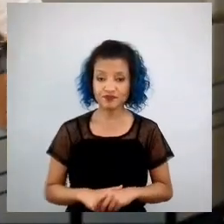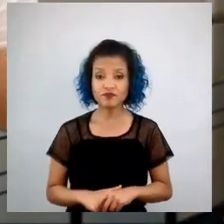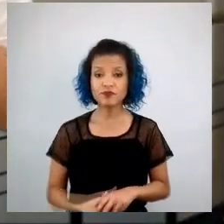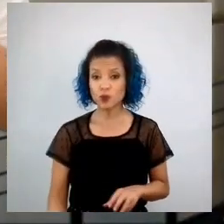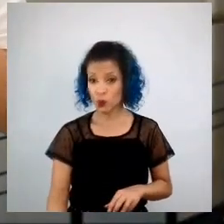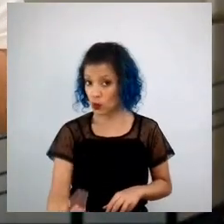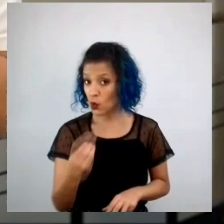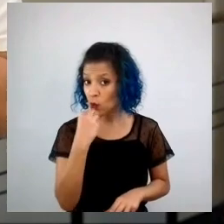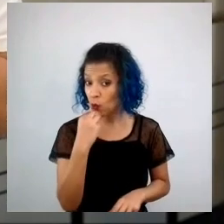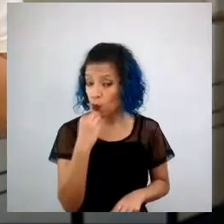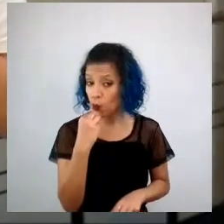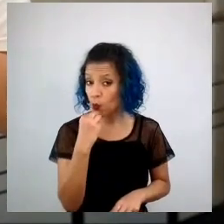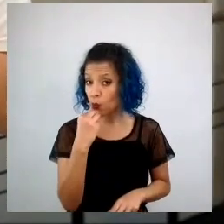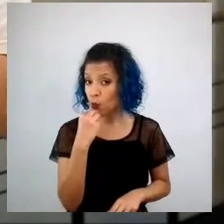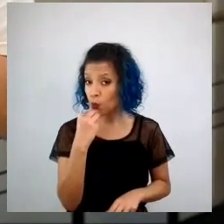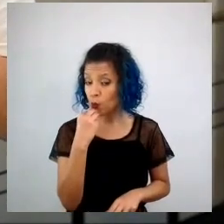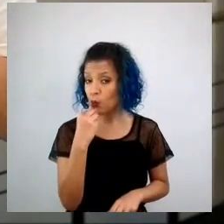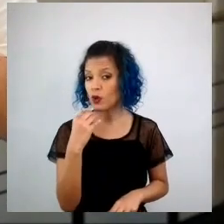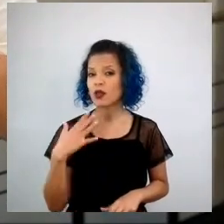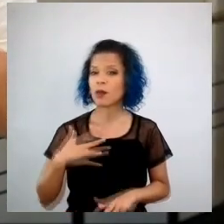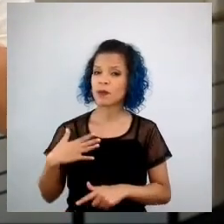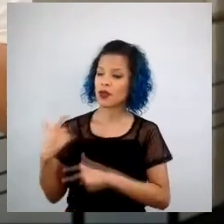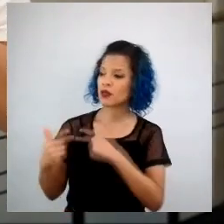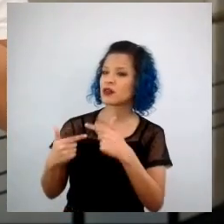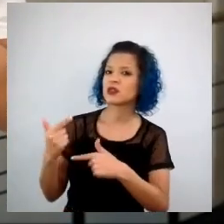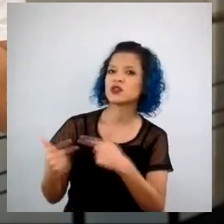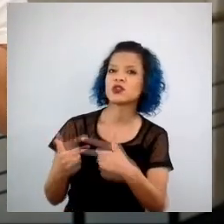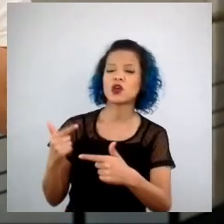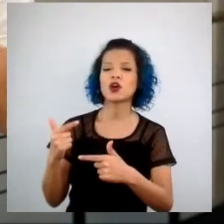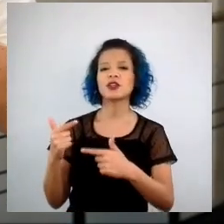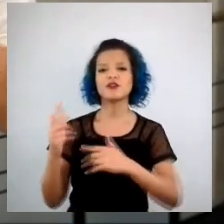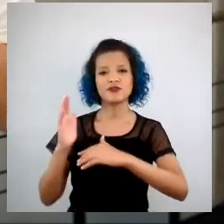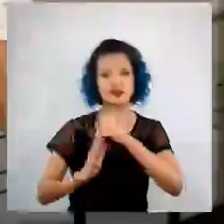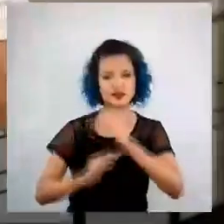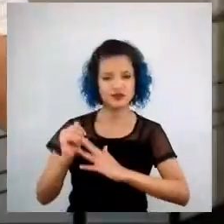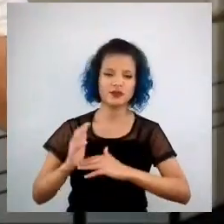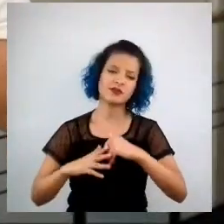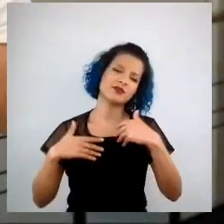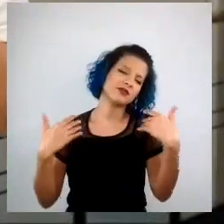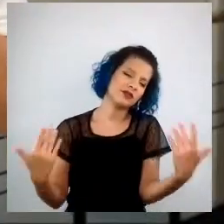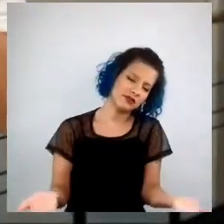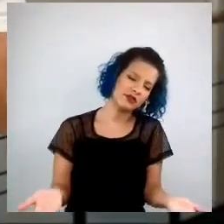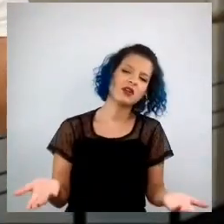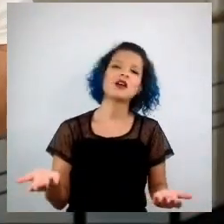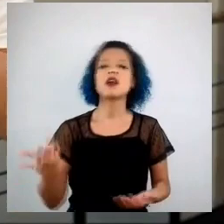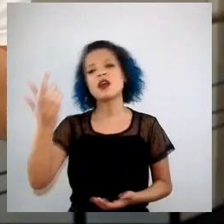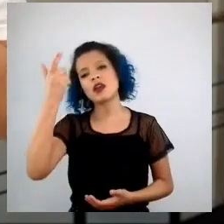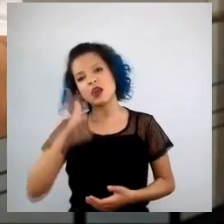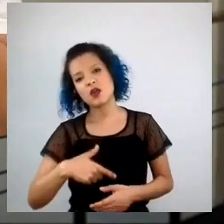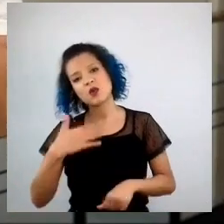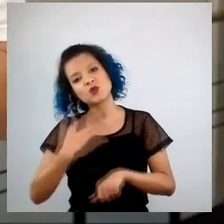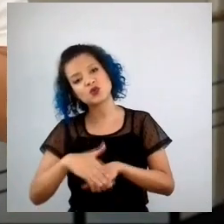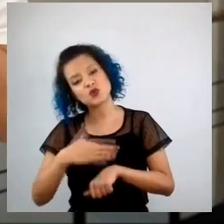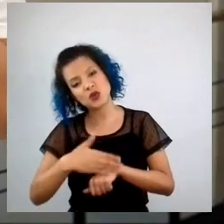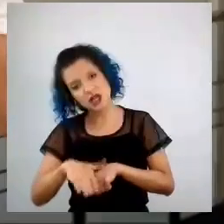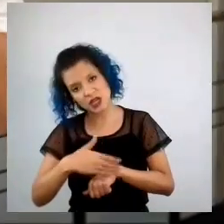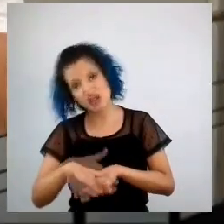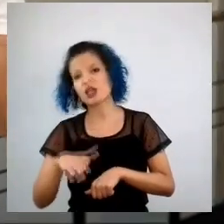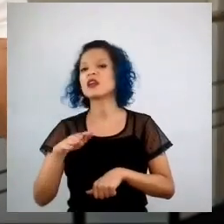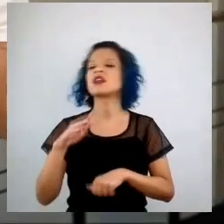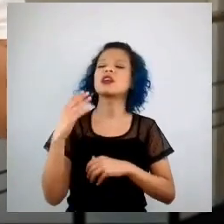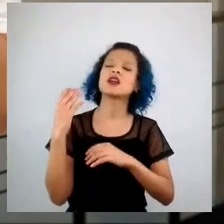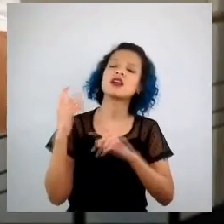ao longo da minha trajetória. Primeiro, claro, como planner em agências e ver como funcionava a fábrica